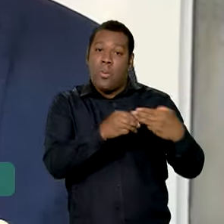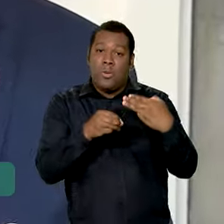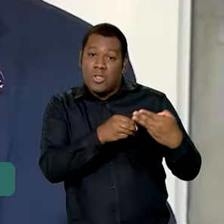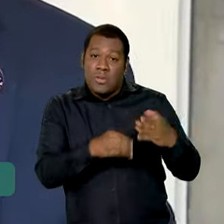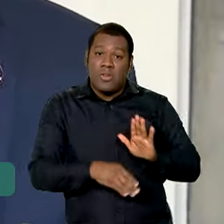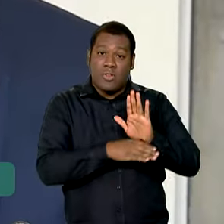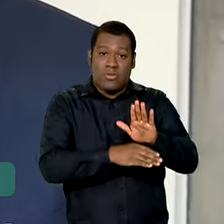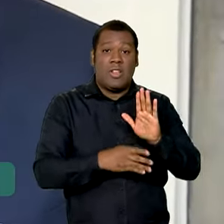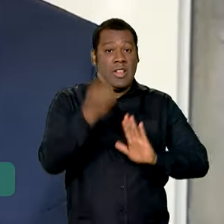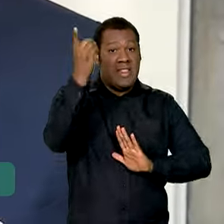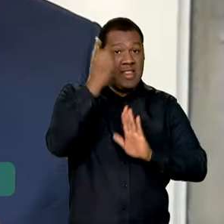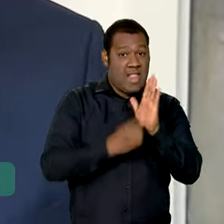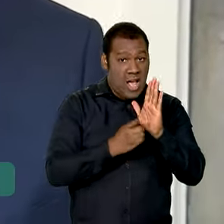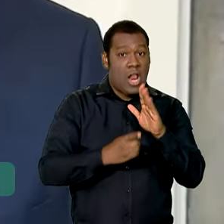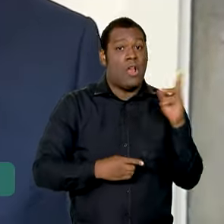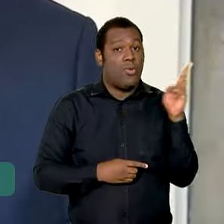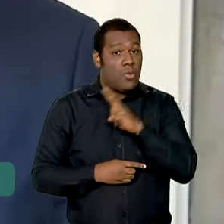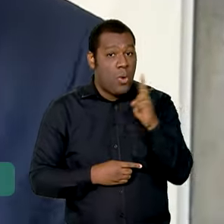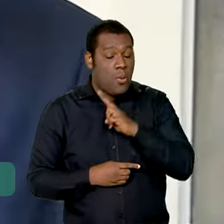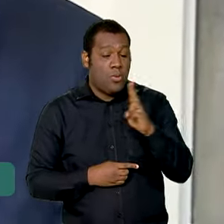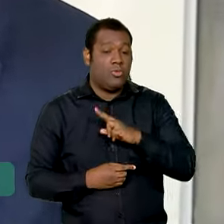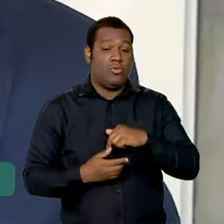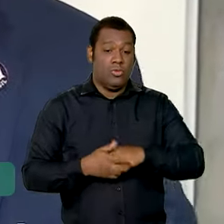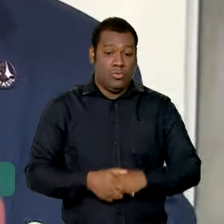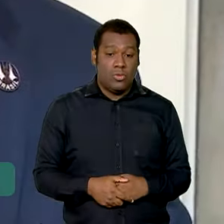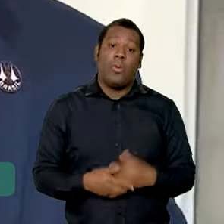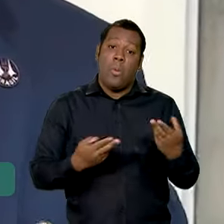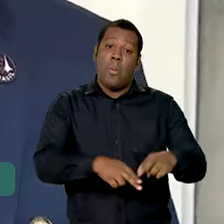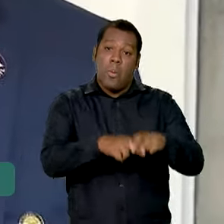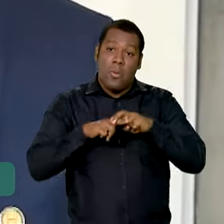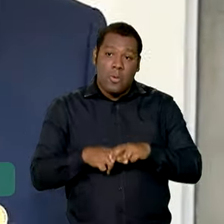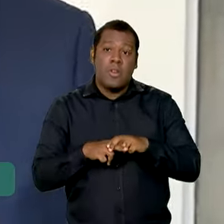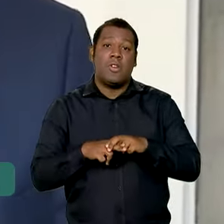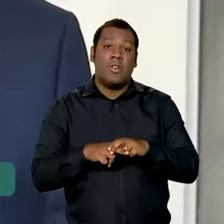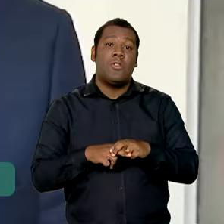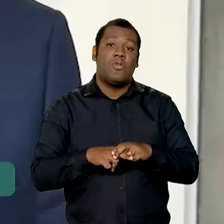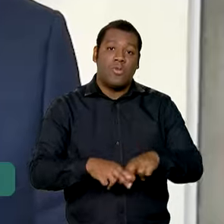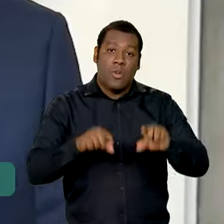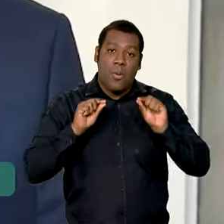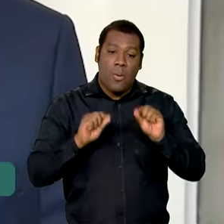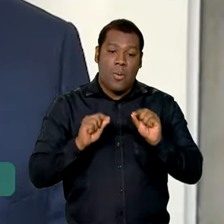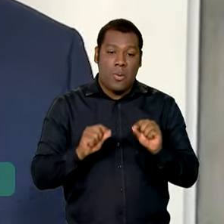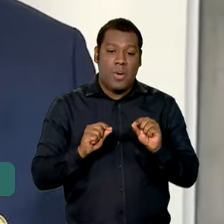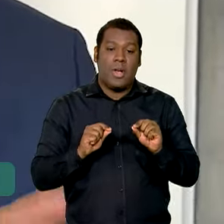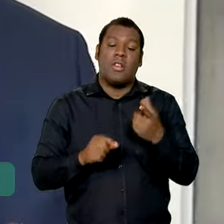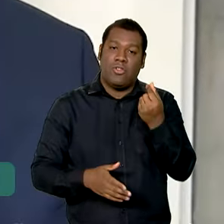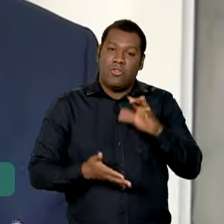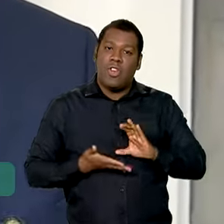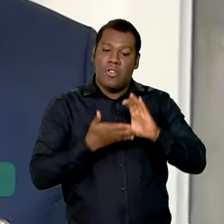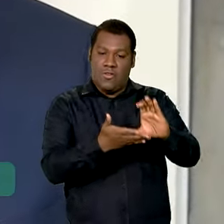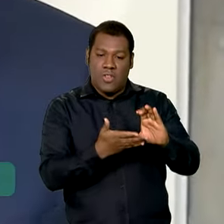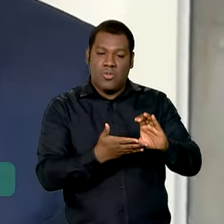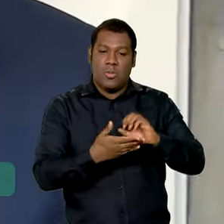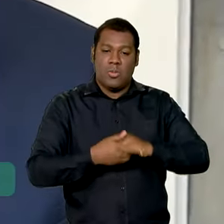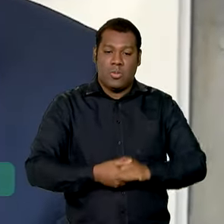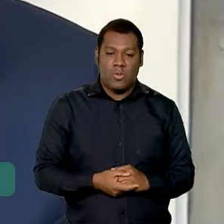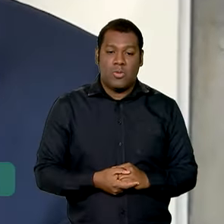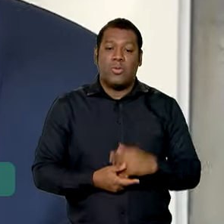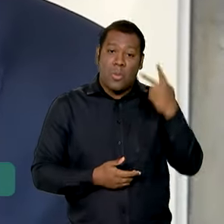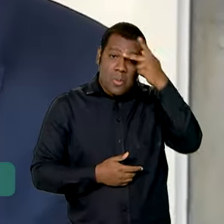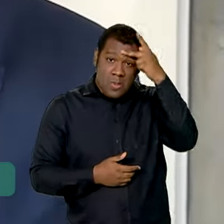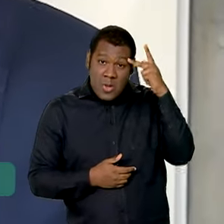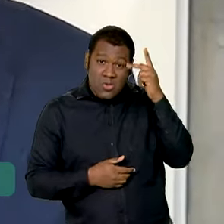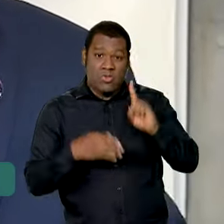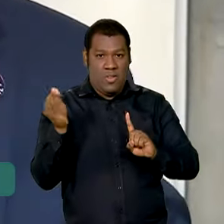com decreto de emergência e calamidade. Com isso, garantindo uma condição de um recurso para as pessoas que muito